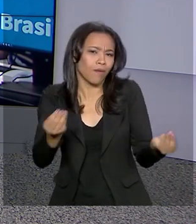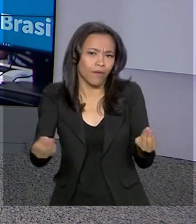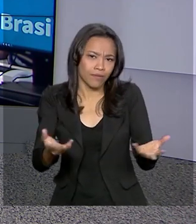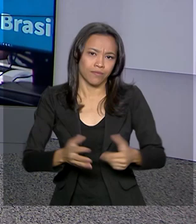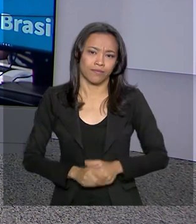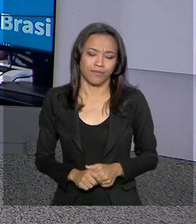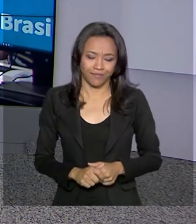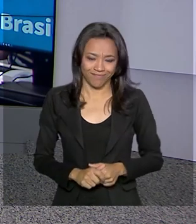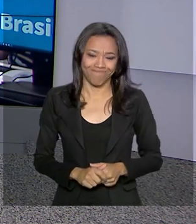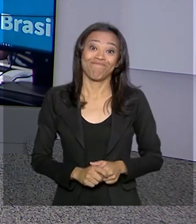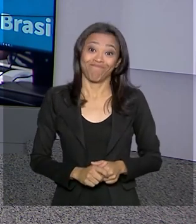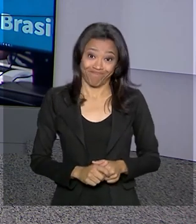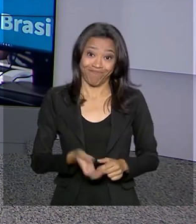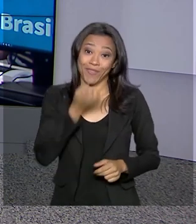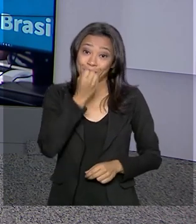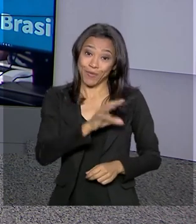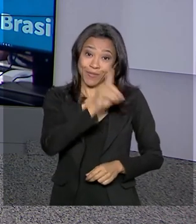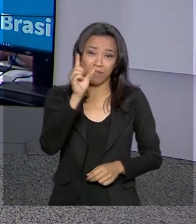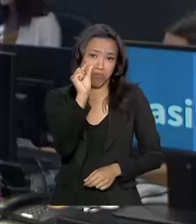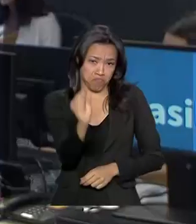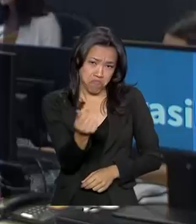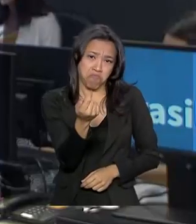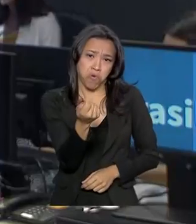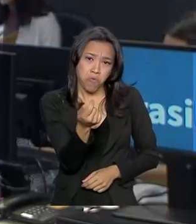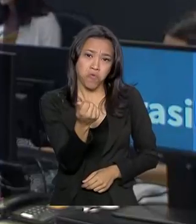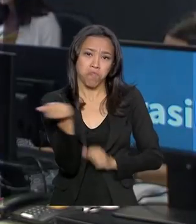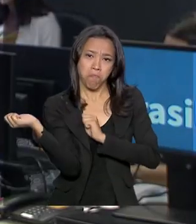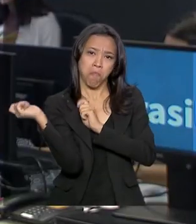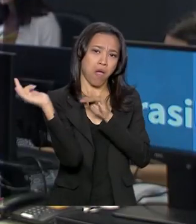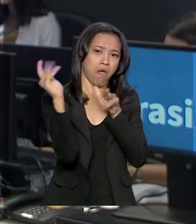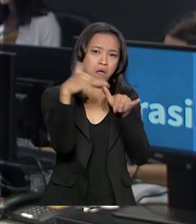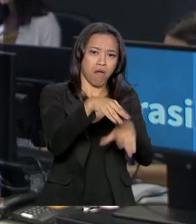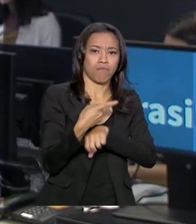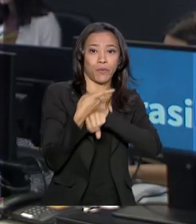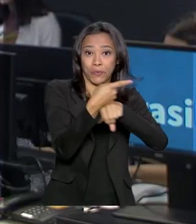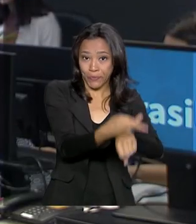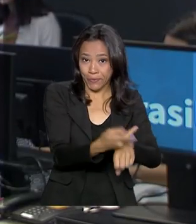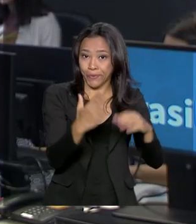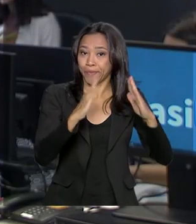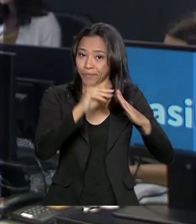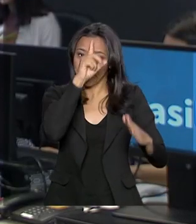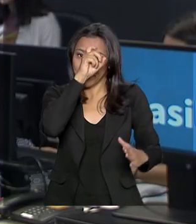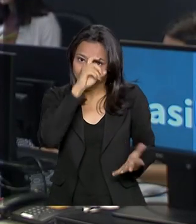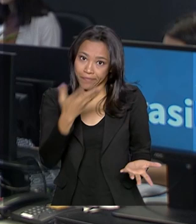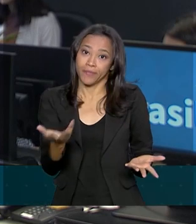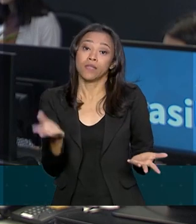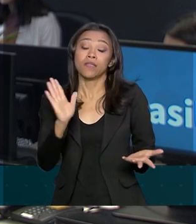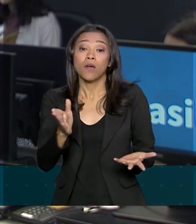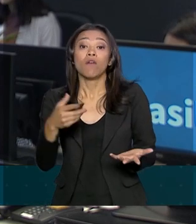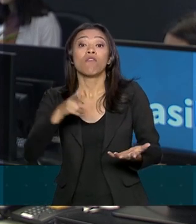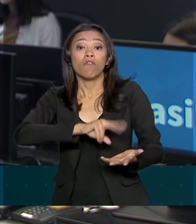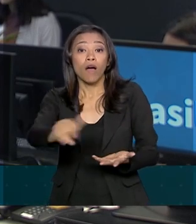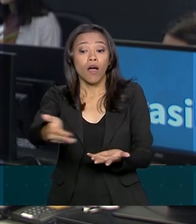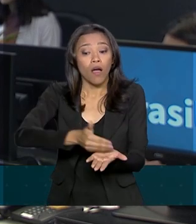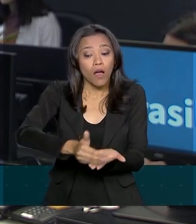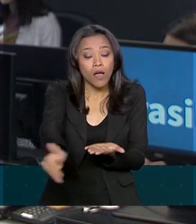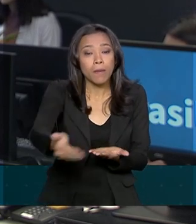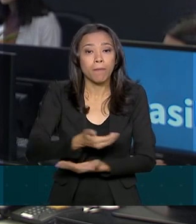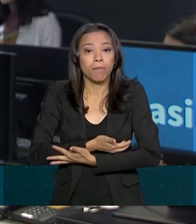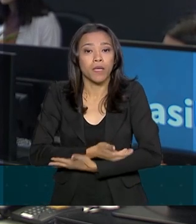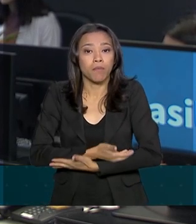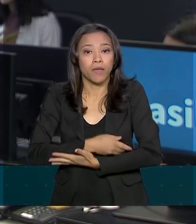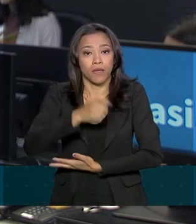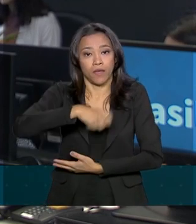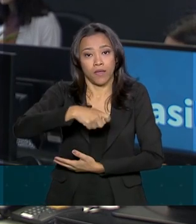Bom dia, Renata, ainda pequena, viu? A partir de hoje, a Secretaria Estadual de Saúde vai começar a vacinar bebês entre 6